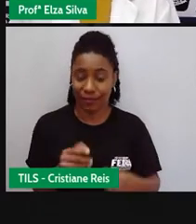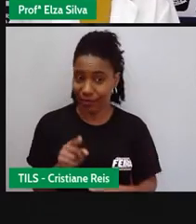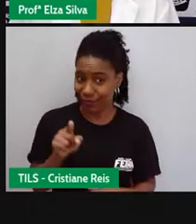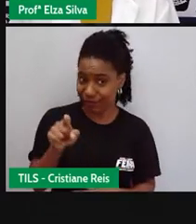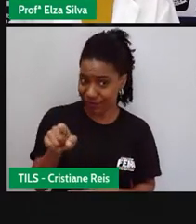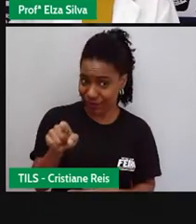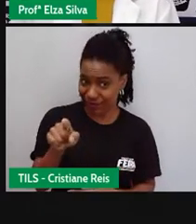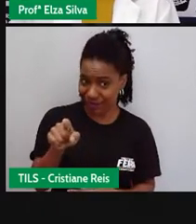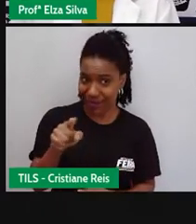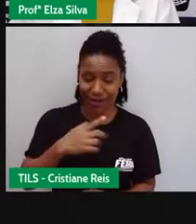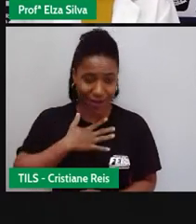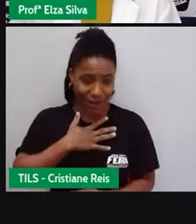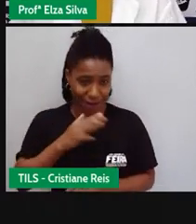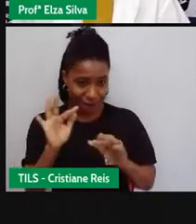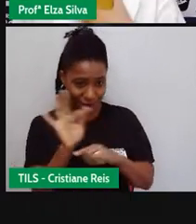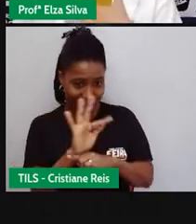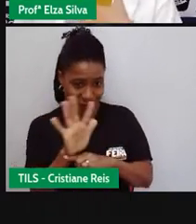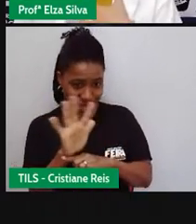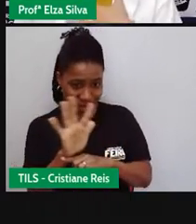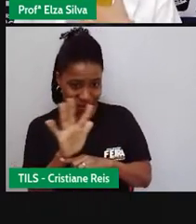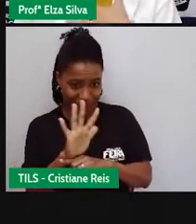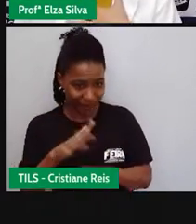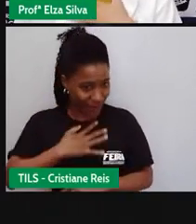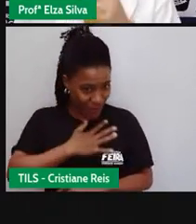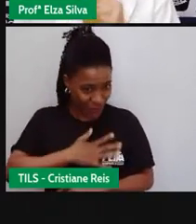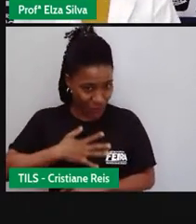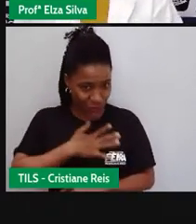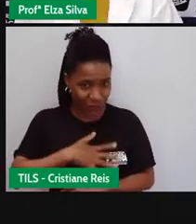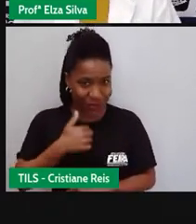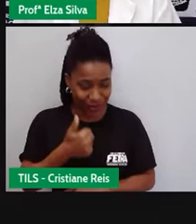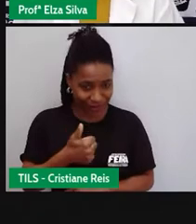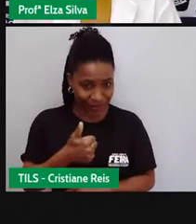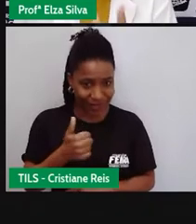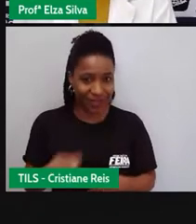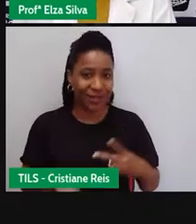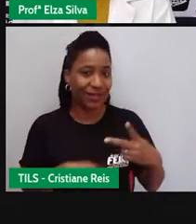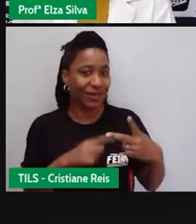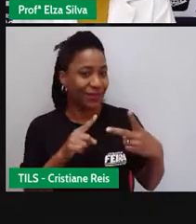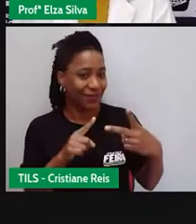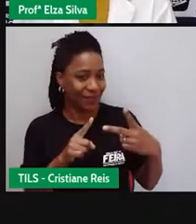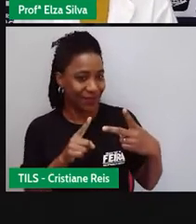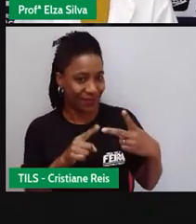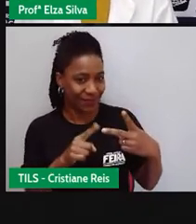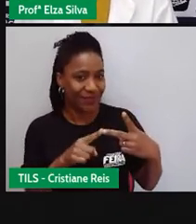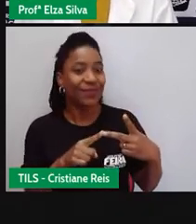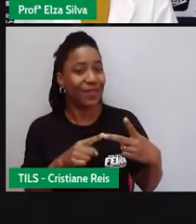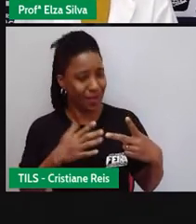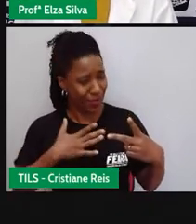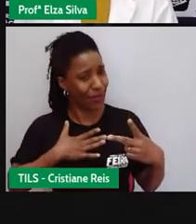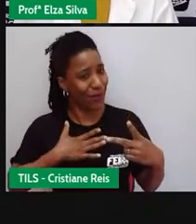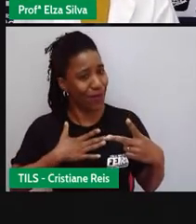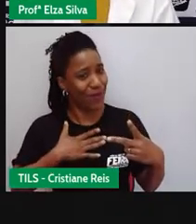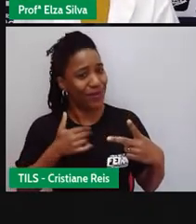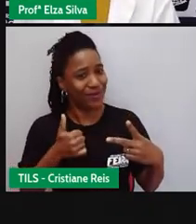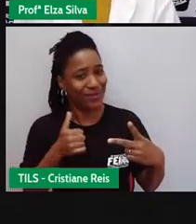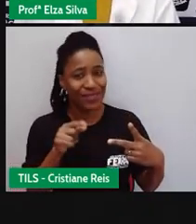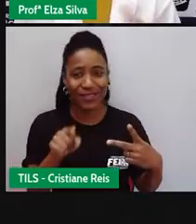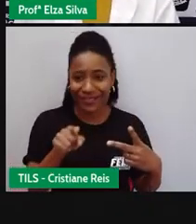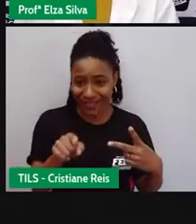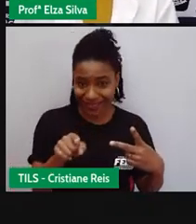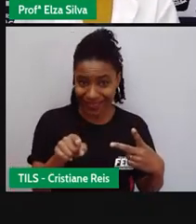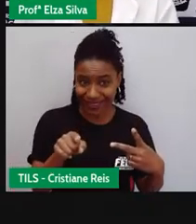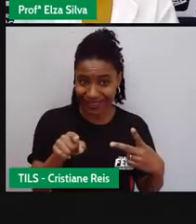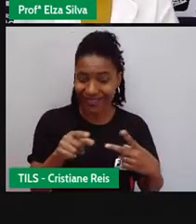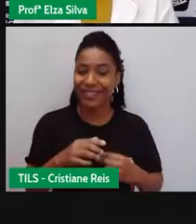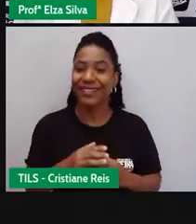gosta de filmes? Yes, I do. Sim, eu gosto. And you? E você? What kind